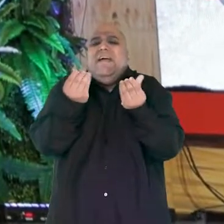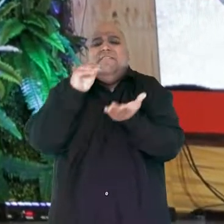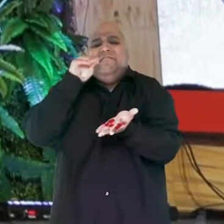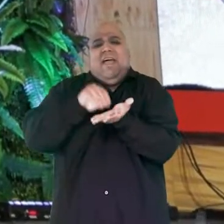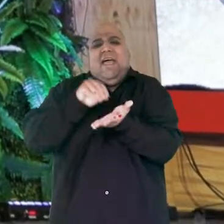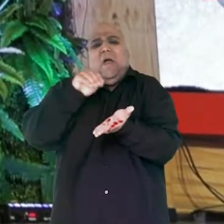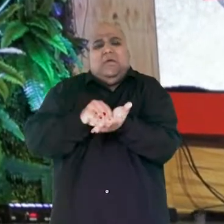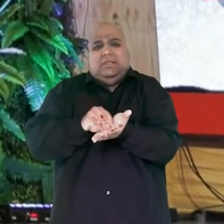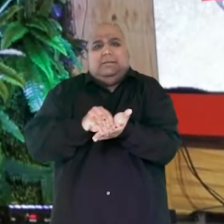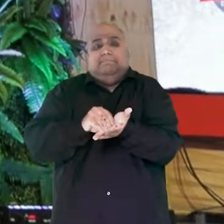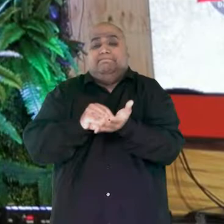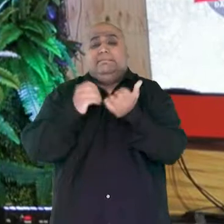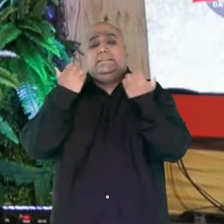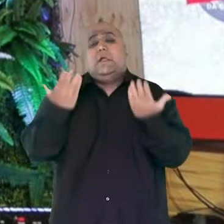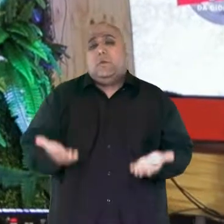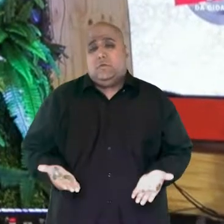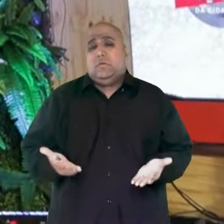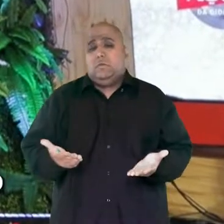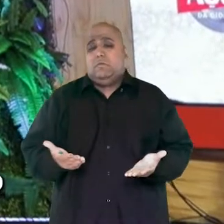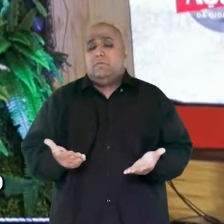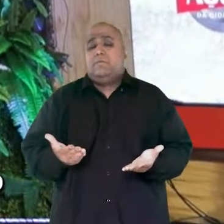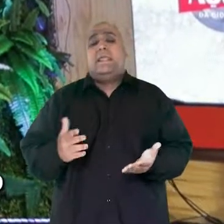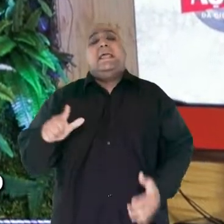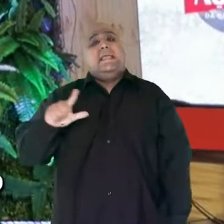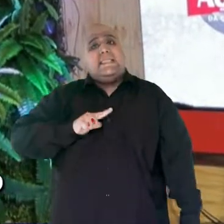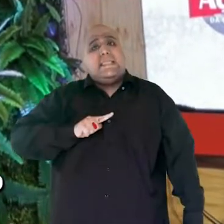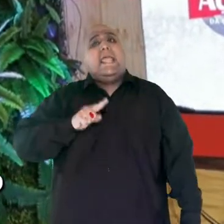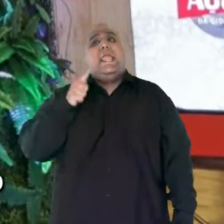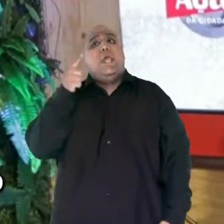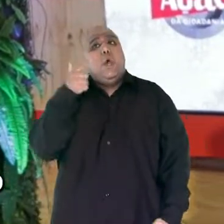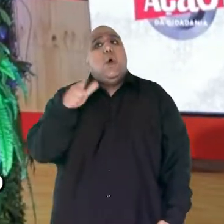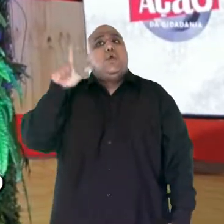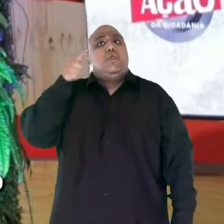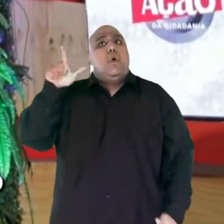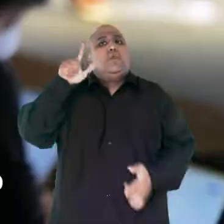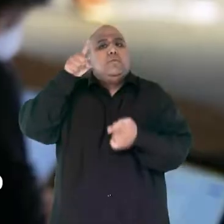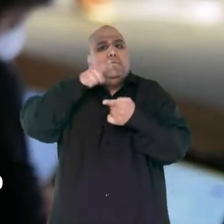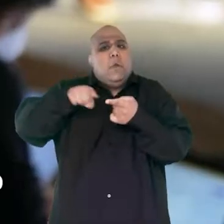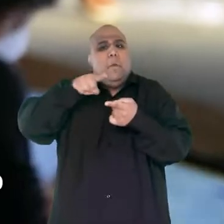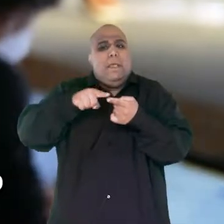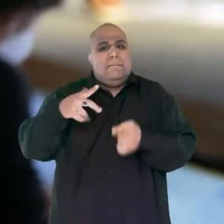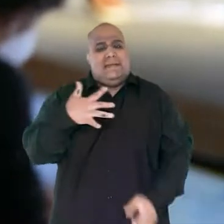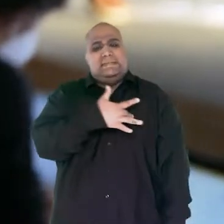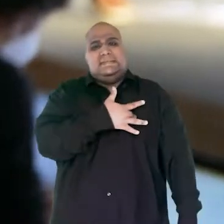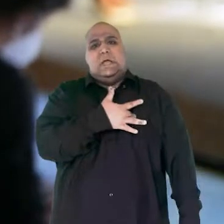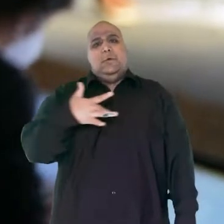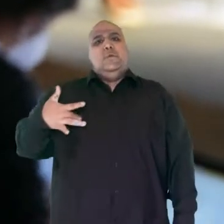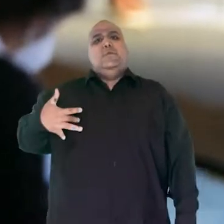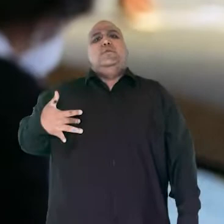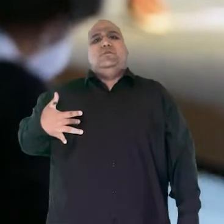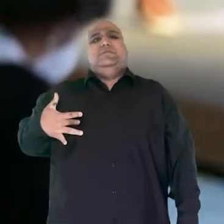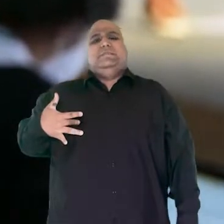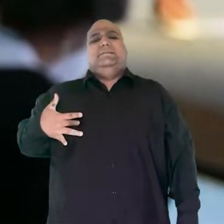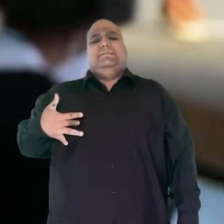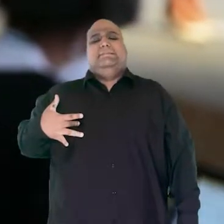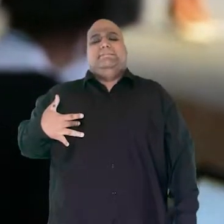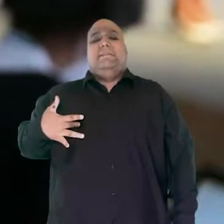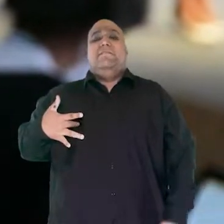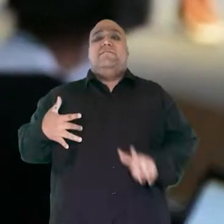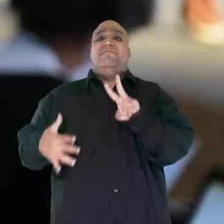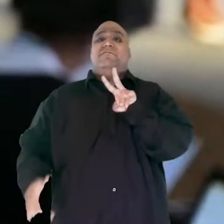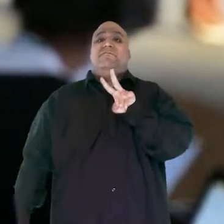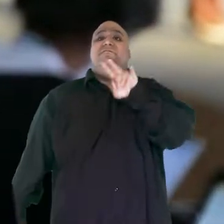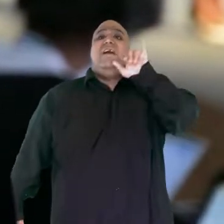nutricional. Daí você pode ter outras repercussões no organismo que vão bater no sistema de saúde,